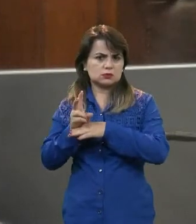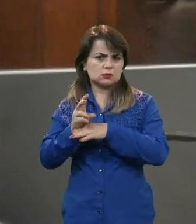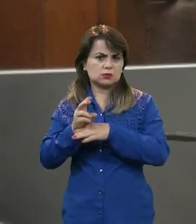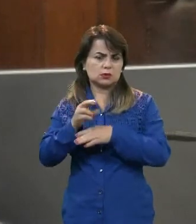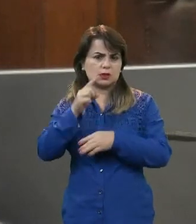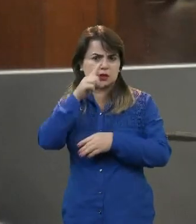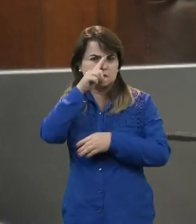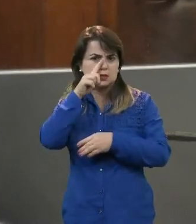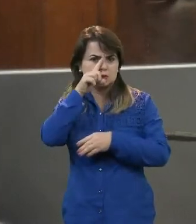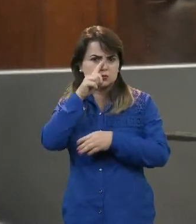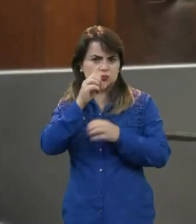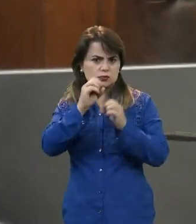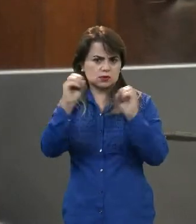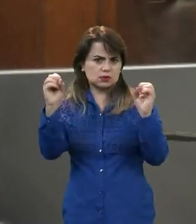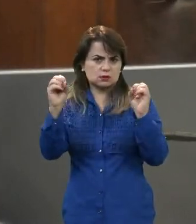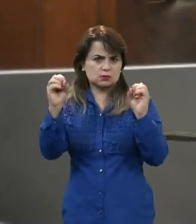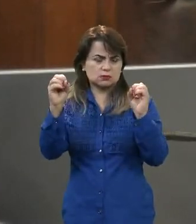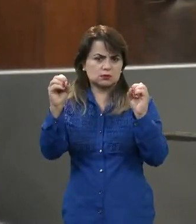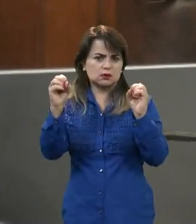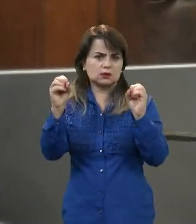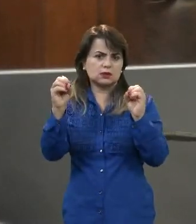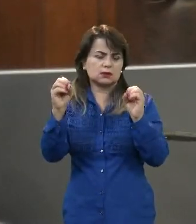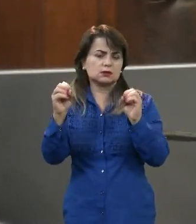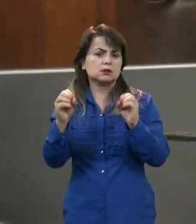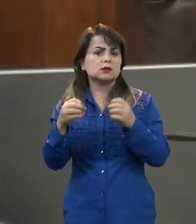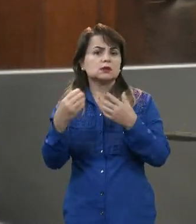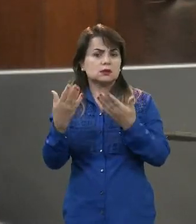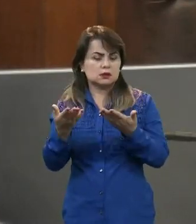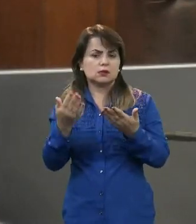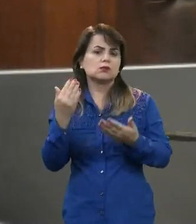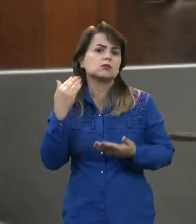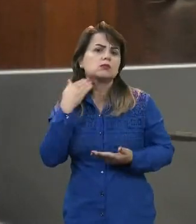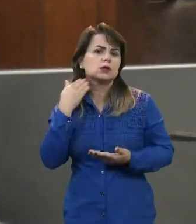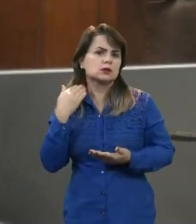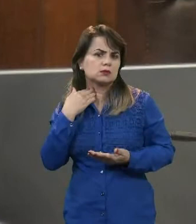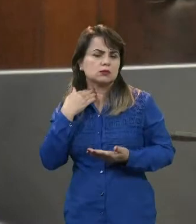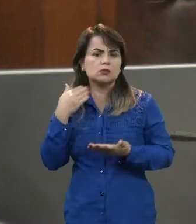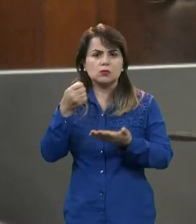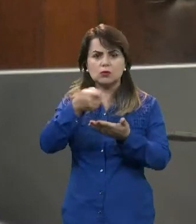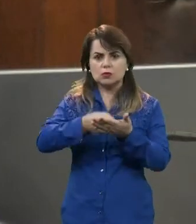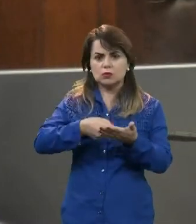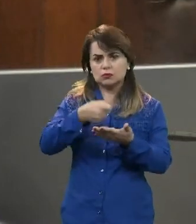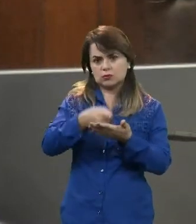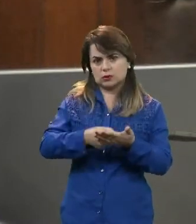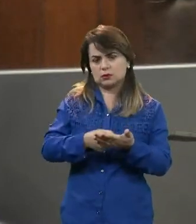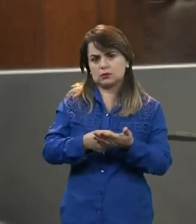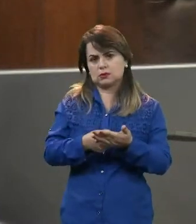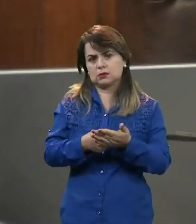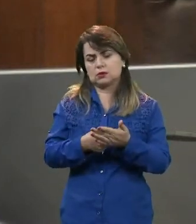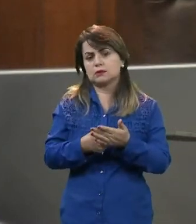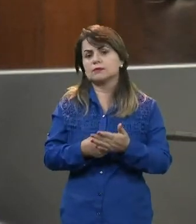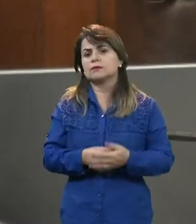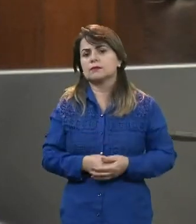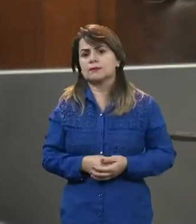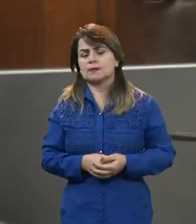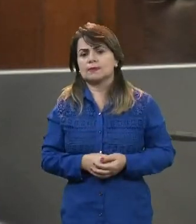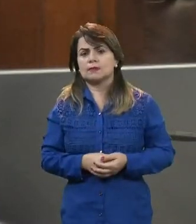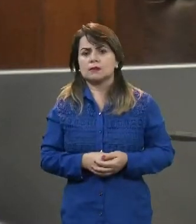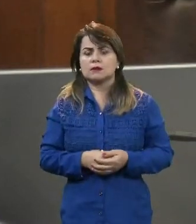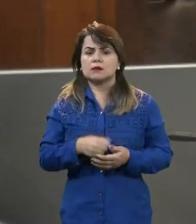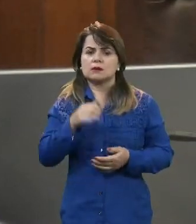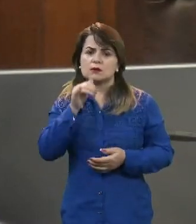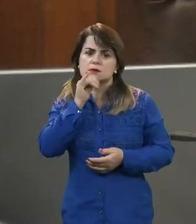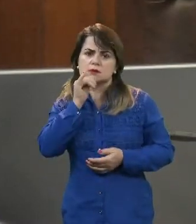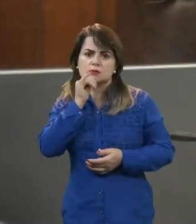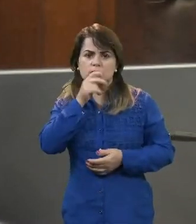ele é zero, mas o cliente tem uma classificação de risco, tipo, que o Banco Central exige, de acordo com a 3002. Ele deve ao próprio